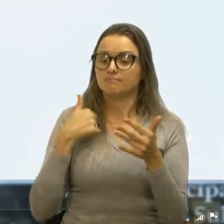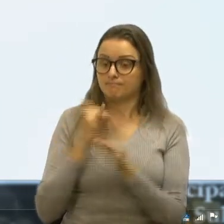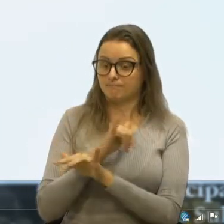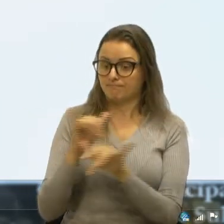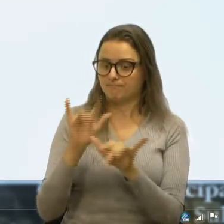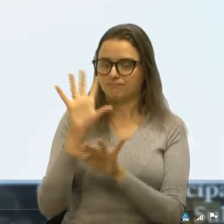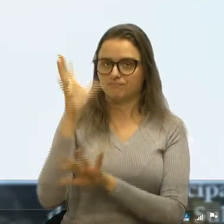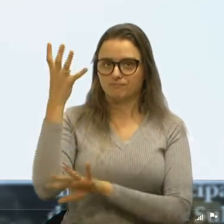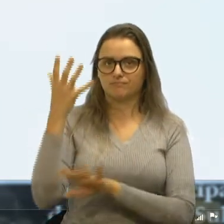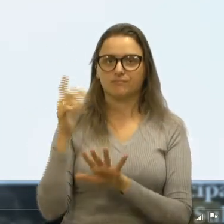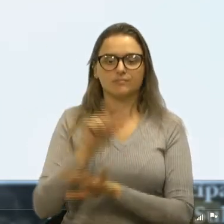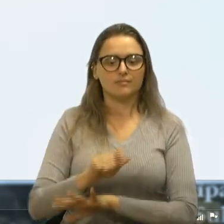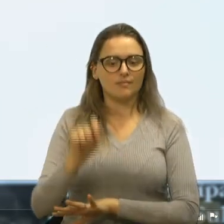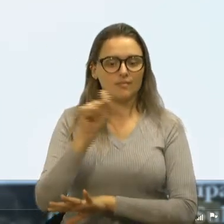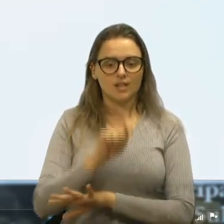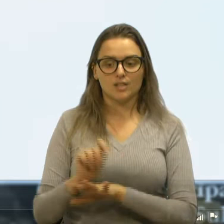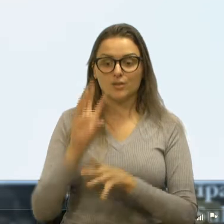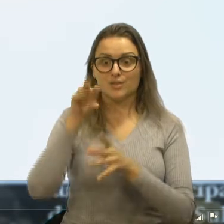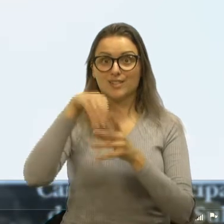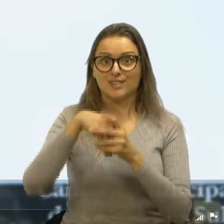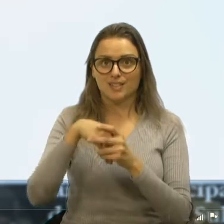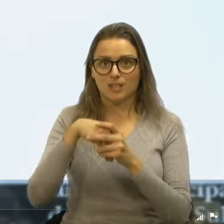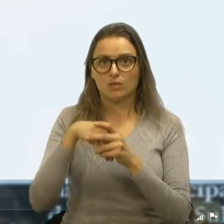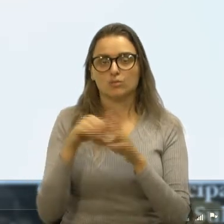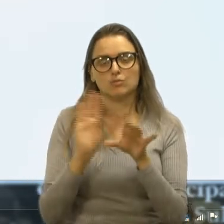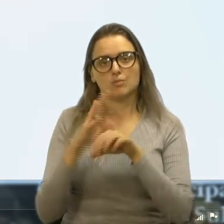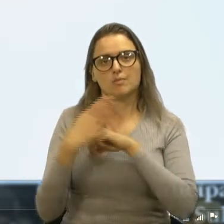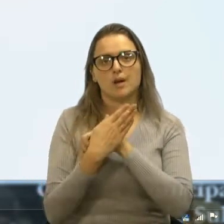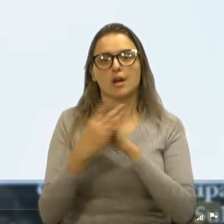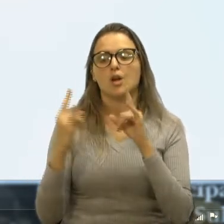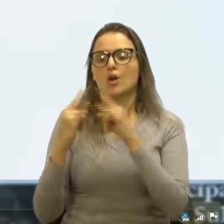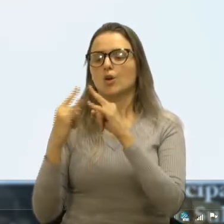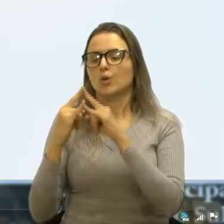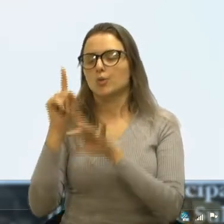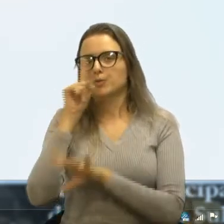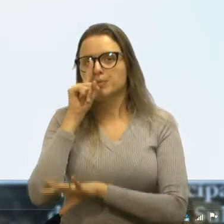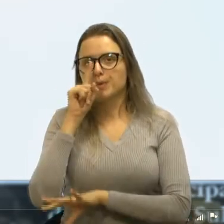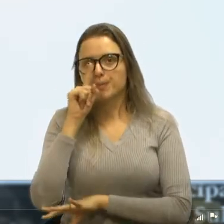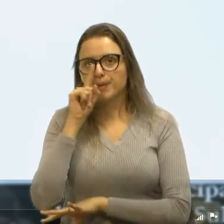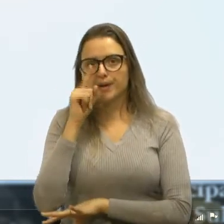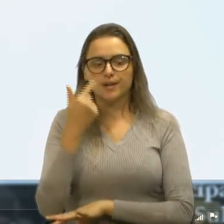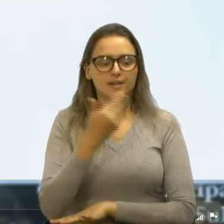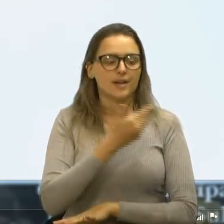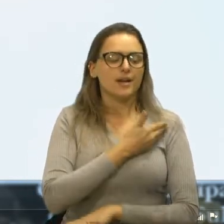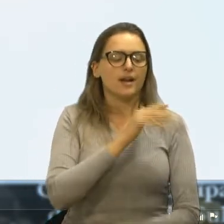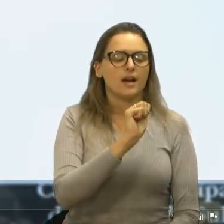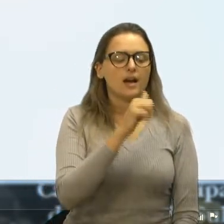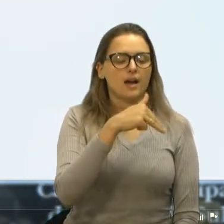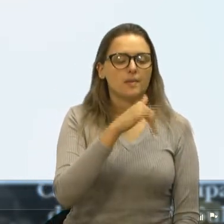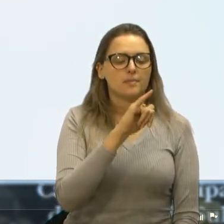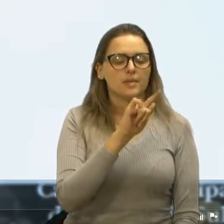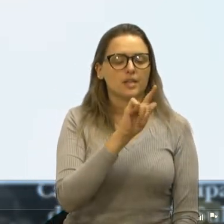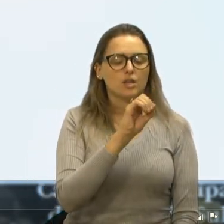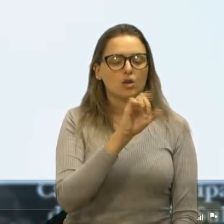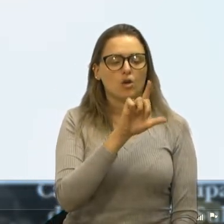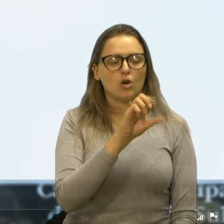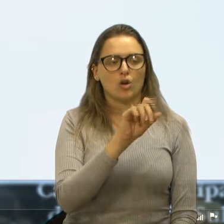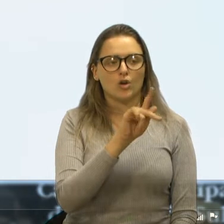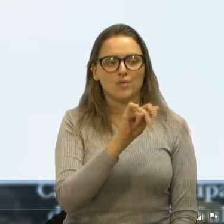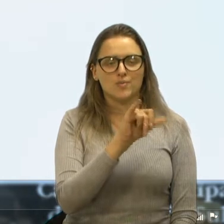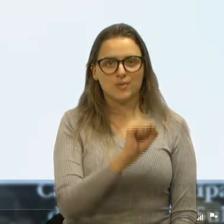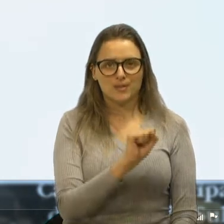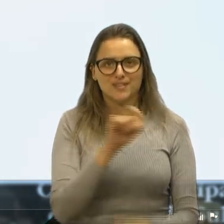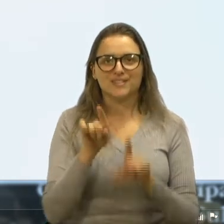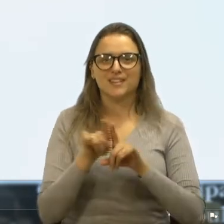A Associação dos Moradores estava ali dentro, o Clube de Mães, o Amigópolis, os próprios funcionários da superfeitura,